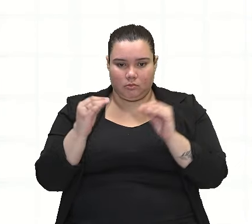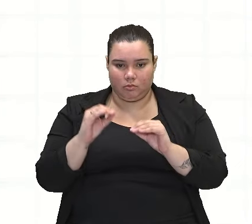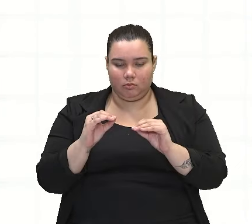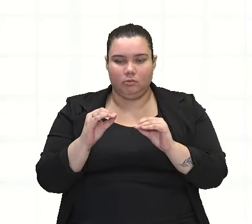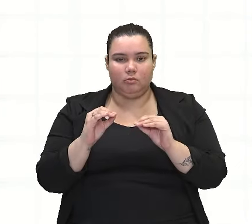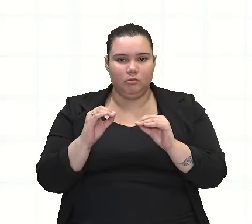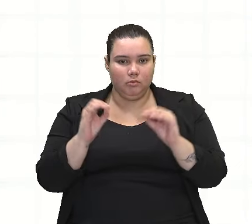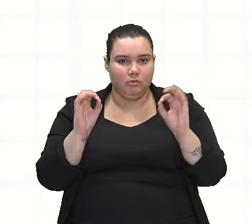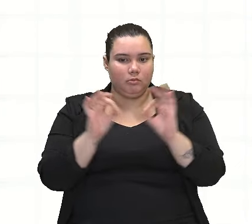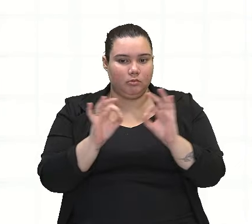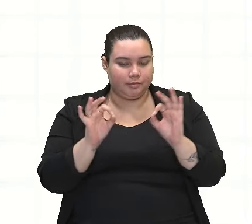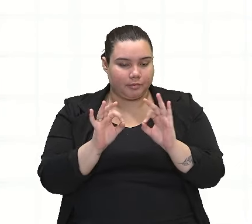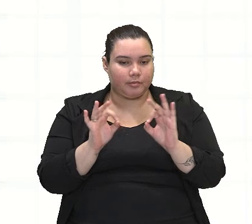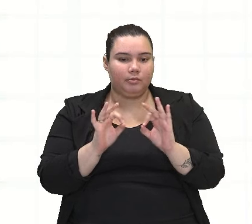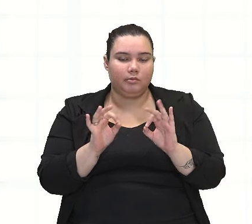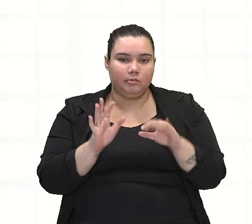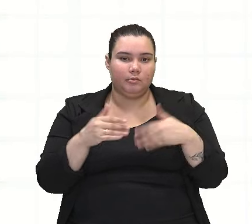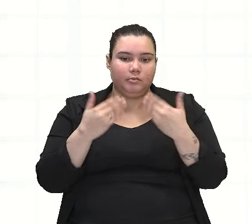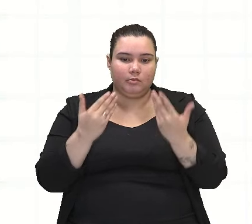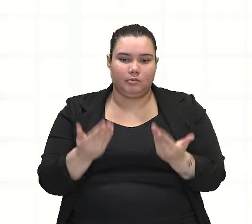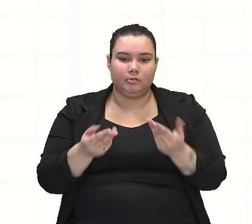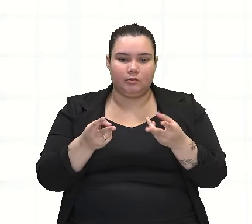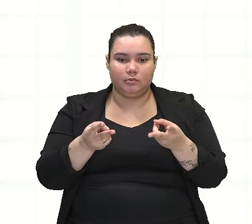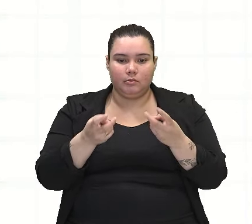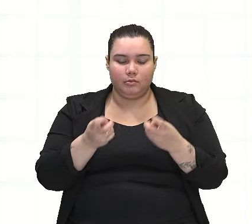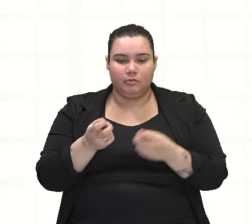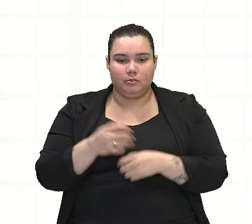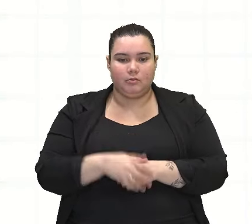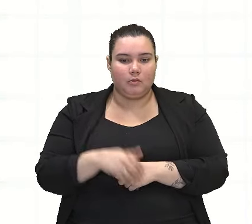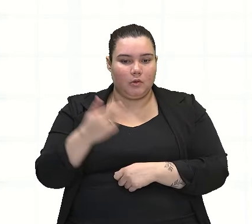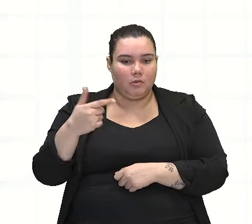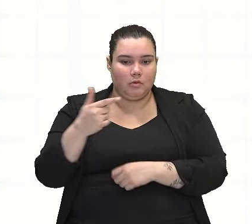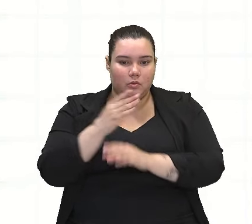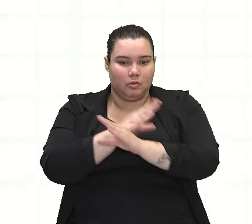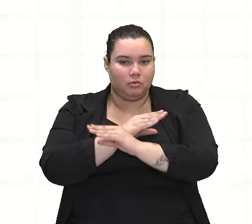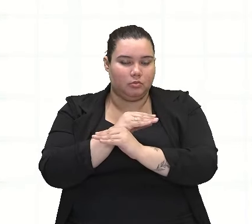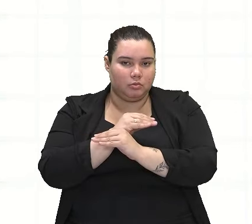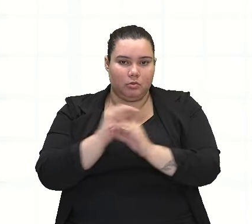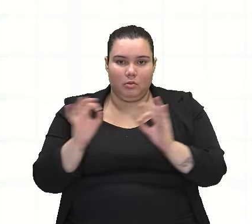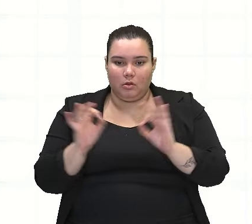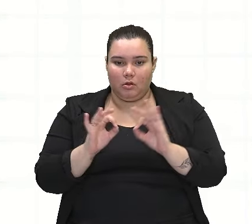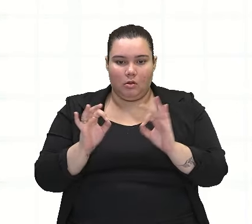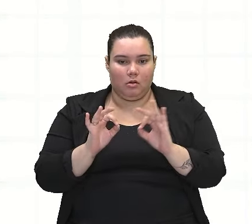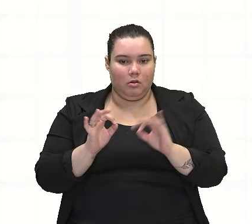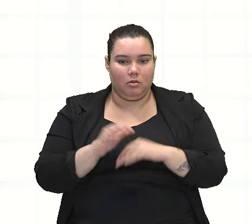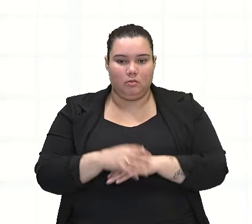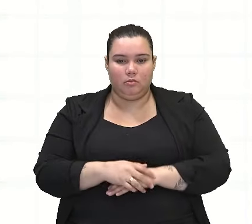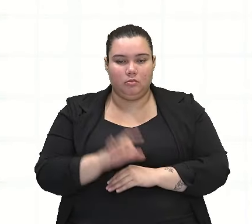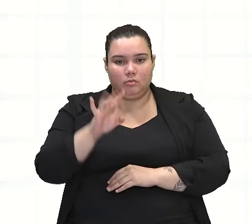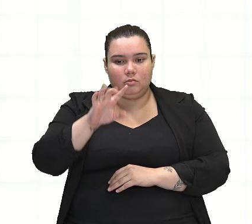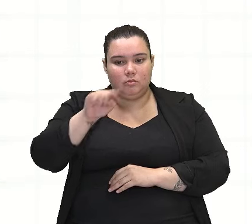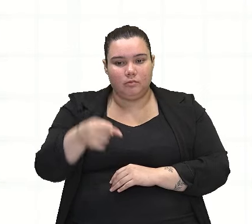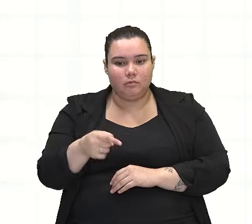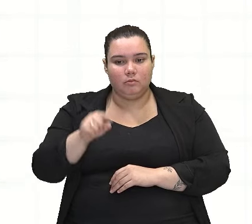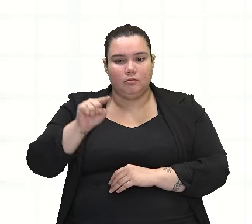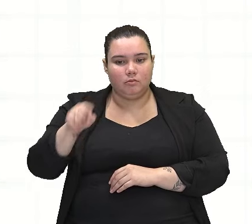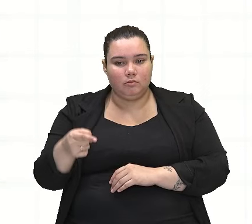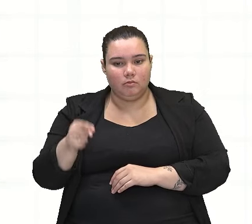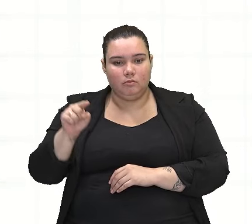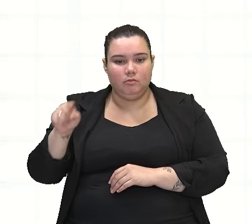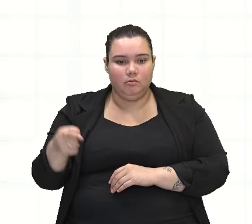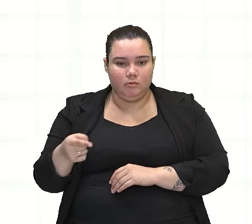essas orações. Percebam que aqui não tem nenhuma conjunção, nós temos só a presença de vírgula aqui marcando